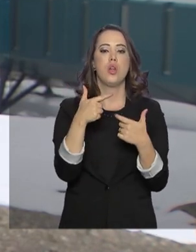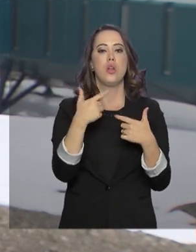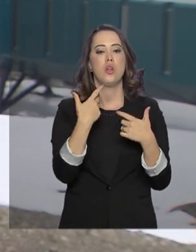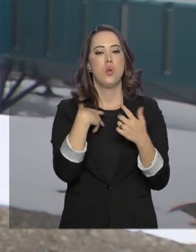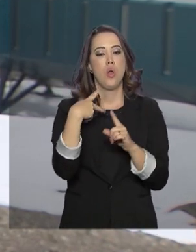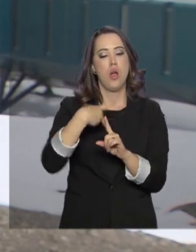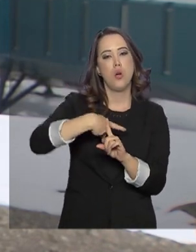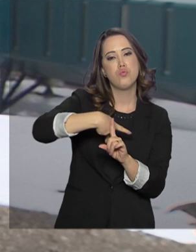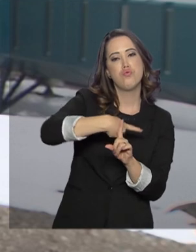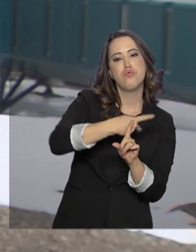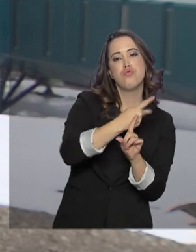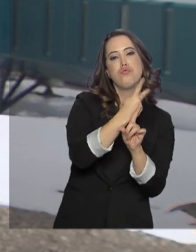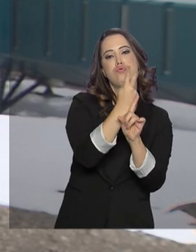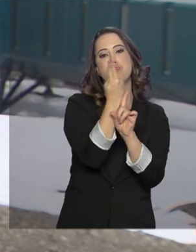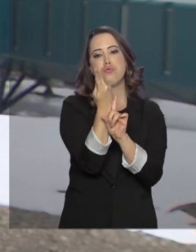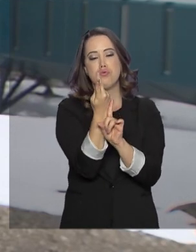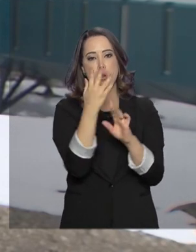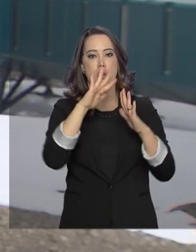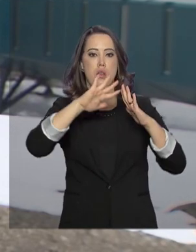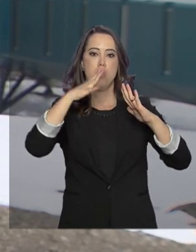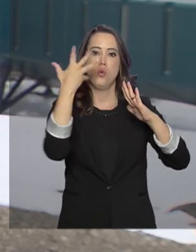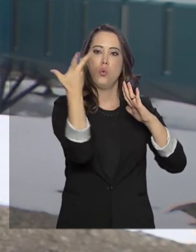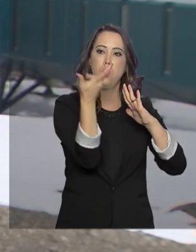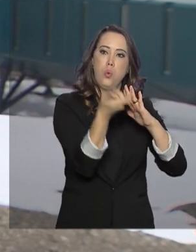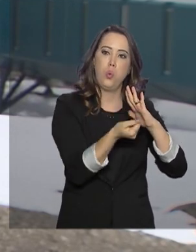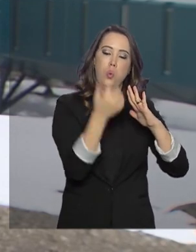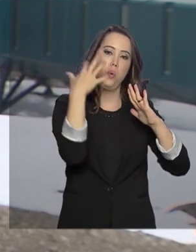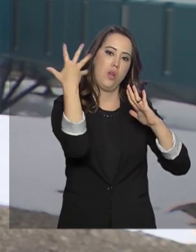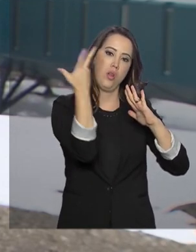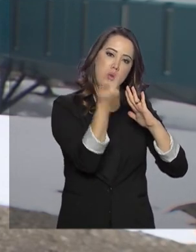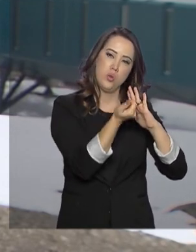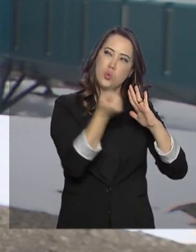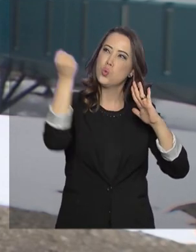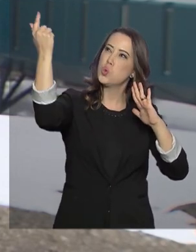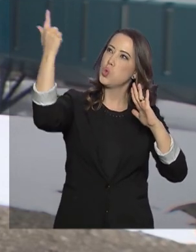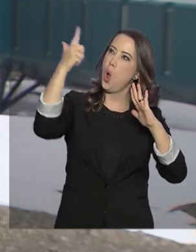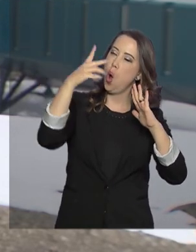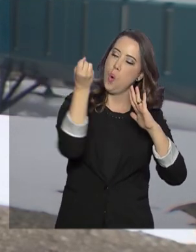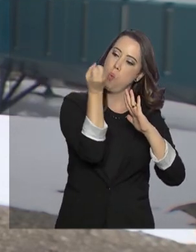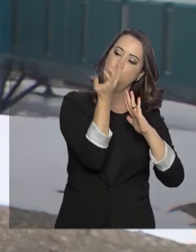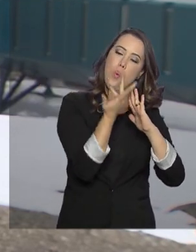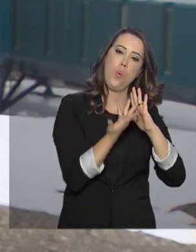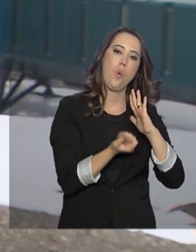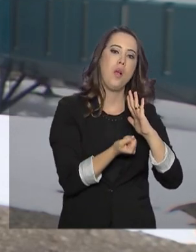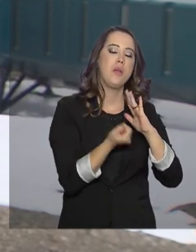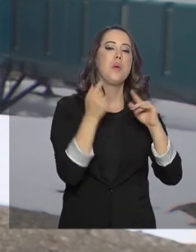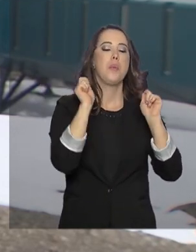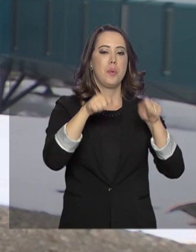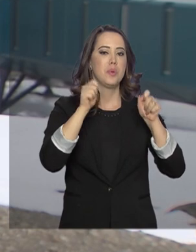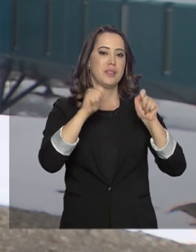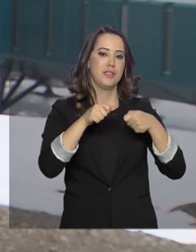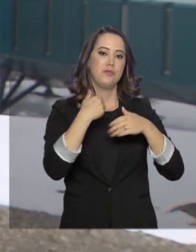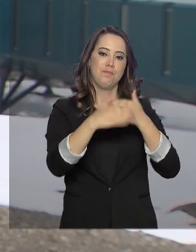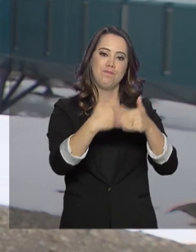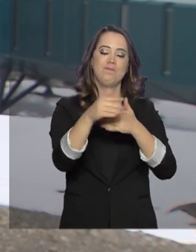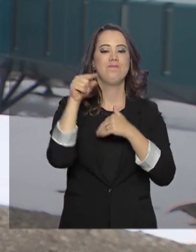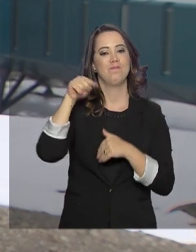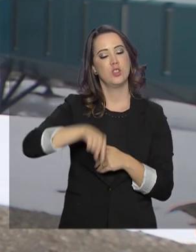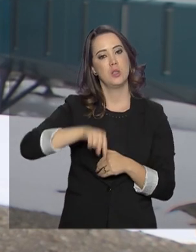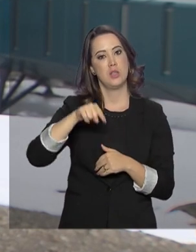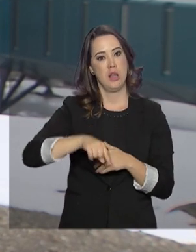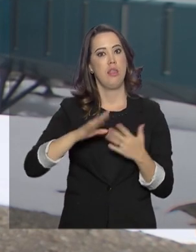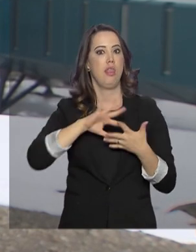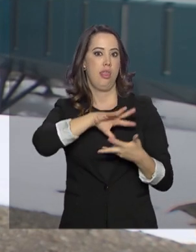eólica e tem placas para coletar os raios solares. Tudo isso para garantir a sustentabilidade aqui na Antártica.